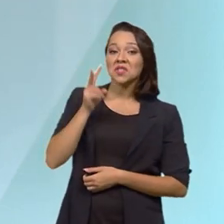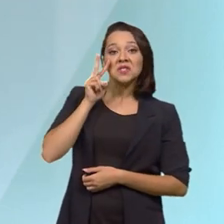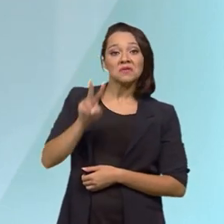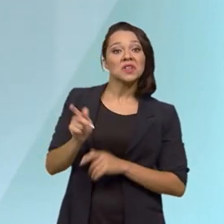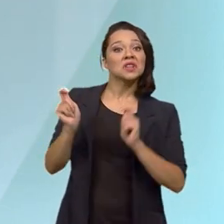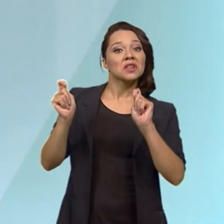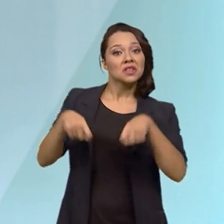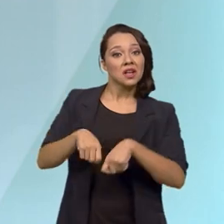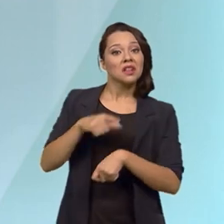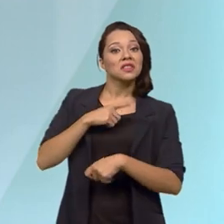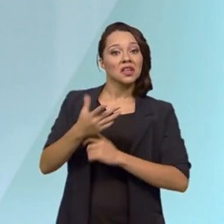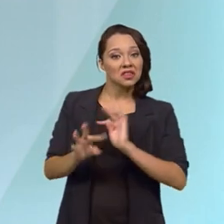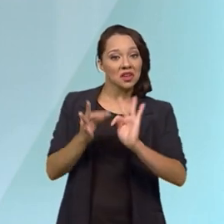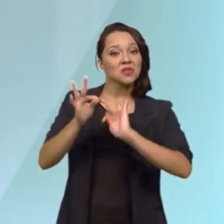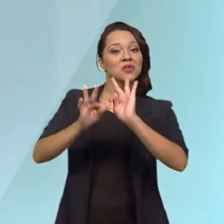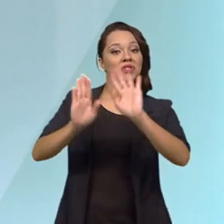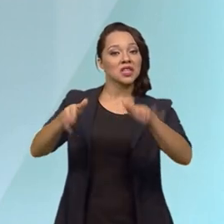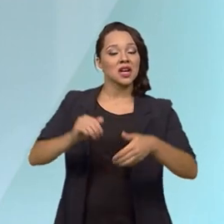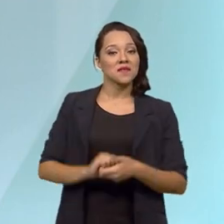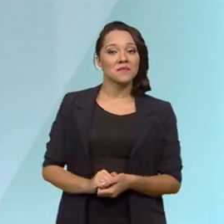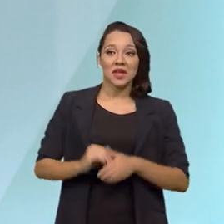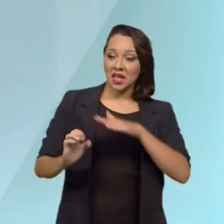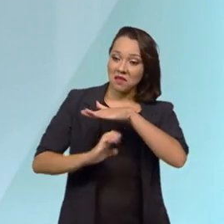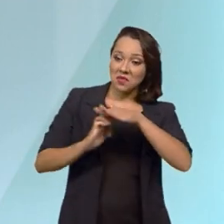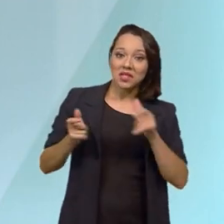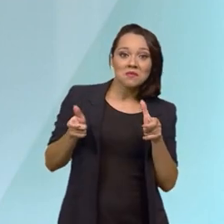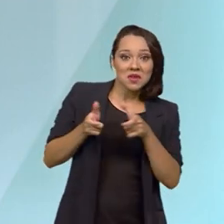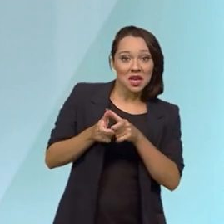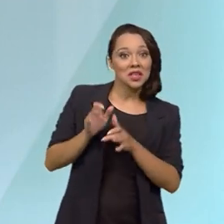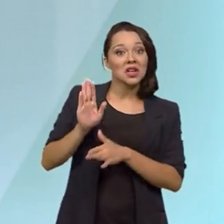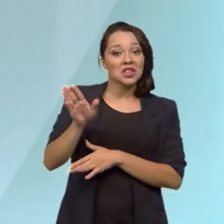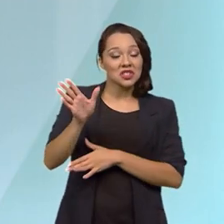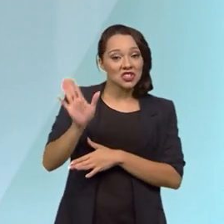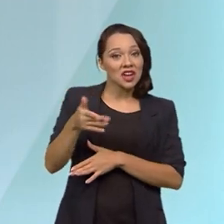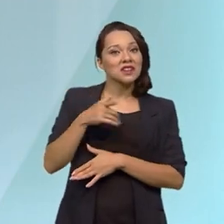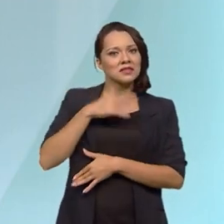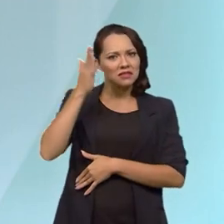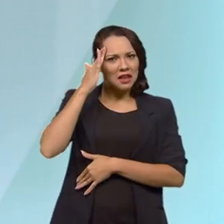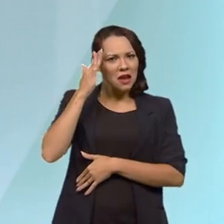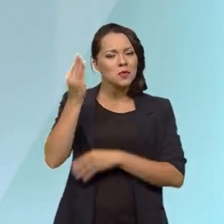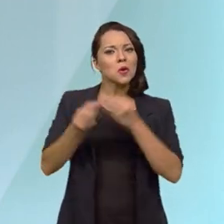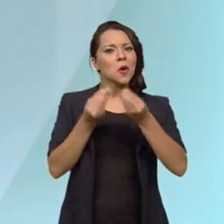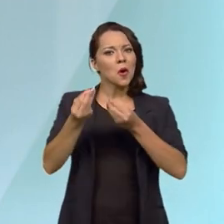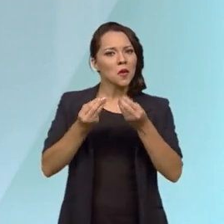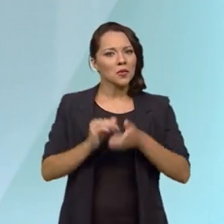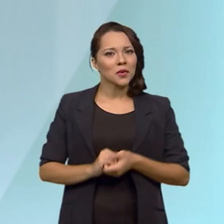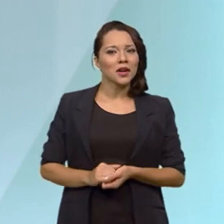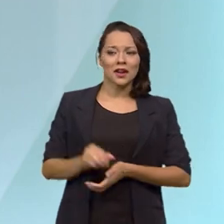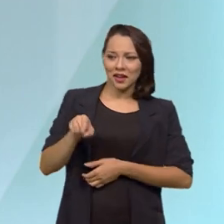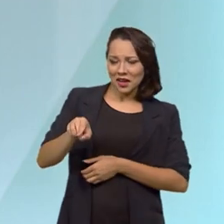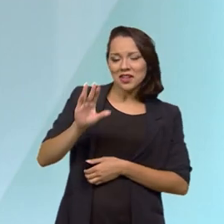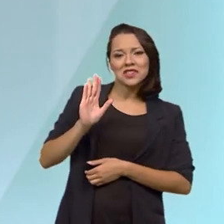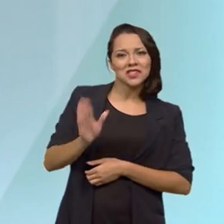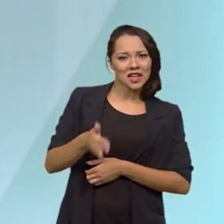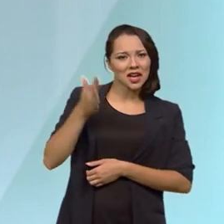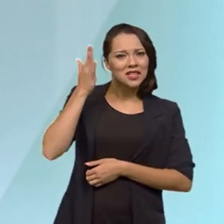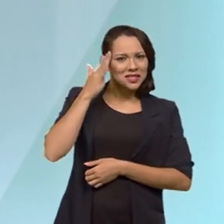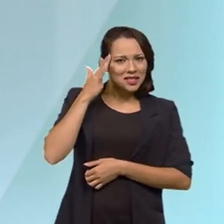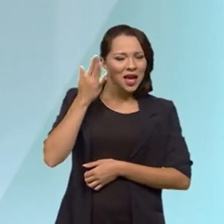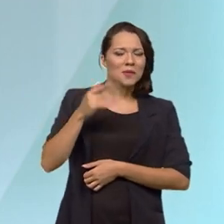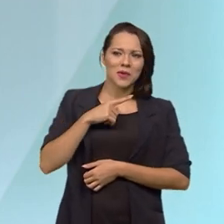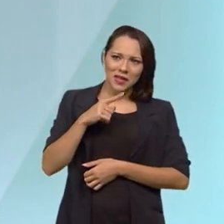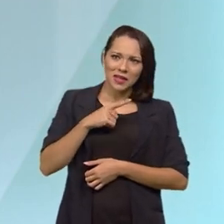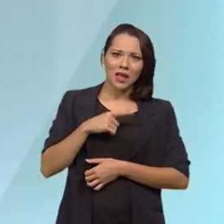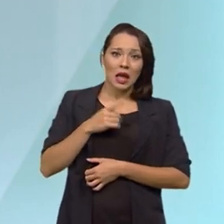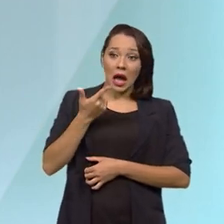que você já tem tecnologia, que o pequeno produtor já sabe lidar com o tema, o pequeno produtor já sabe que